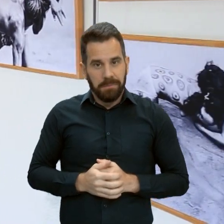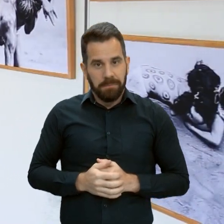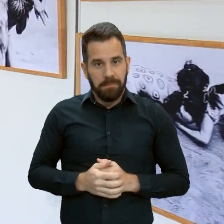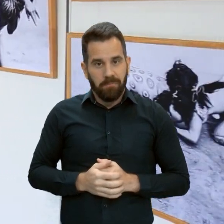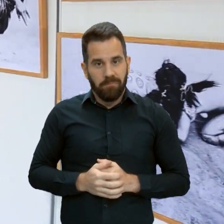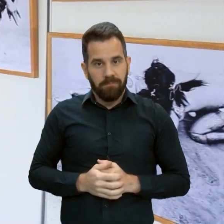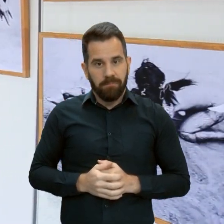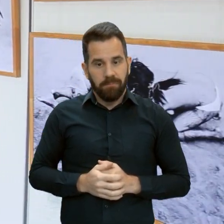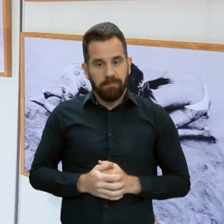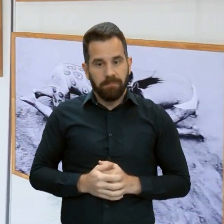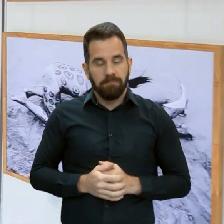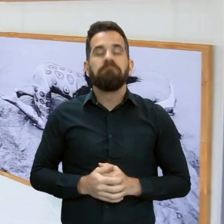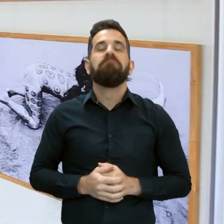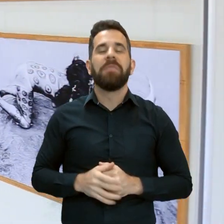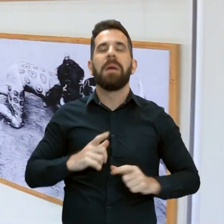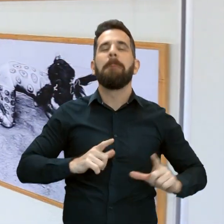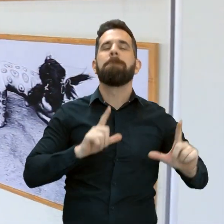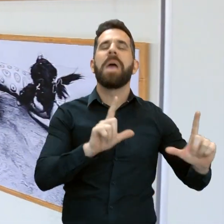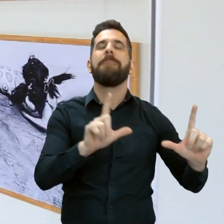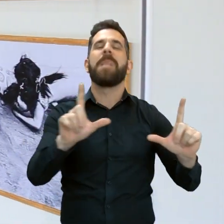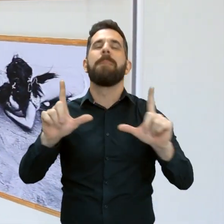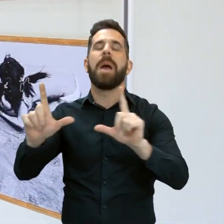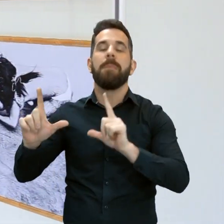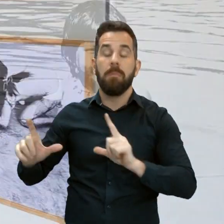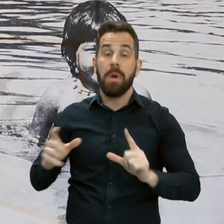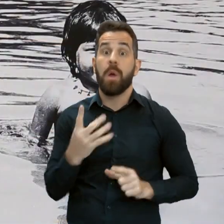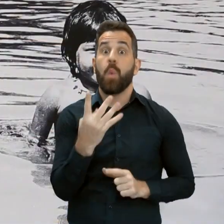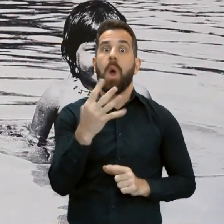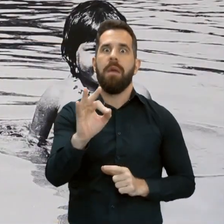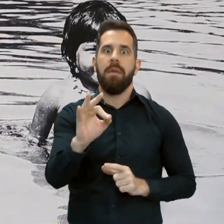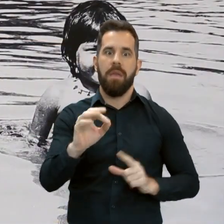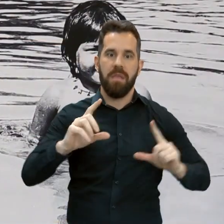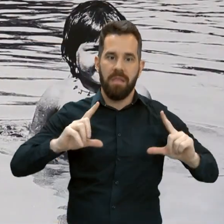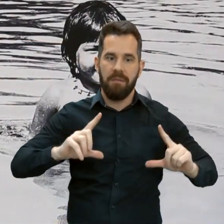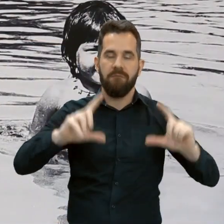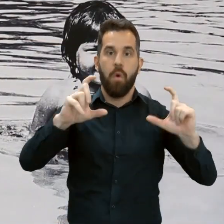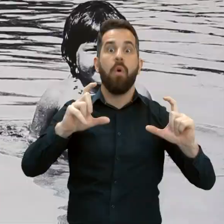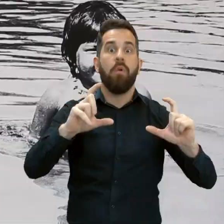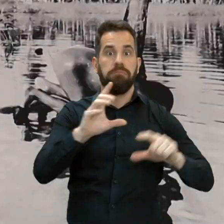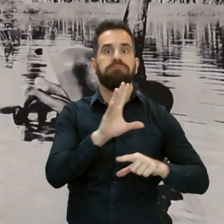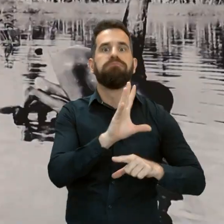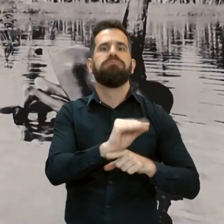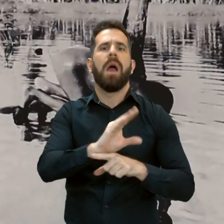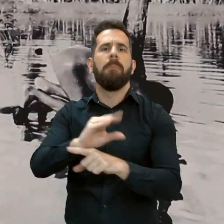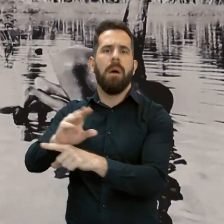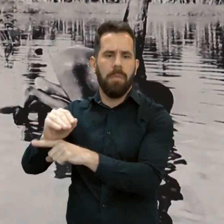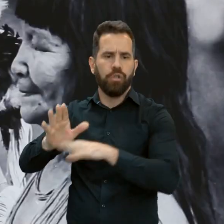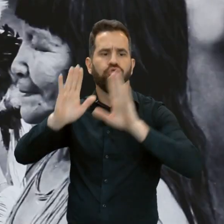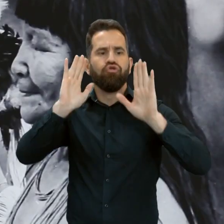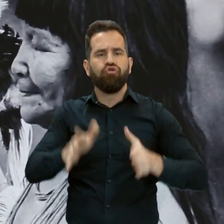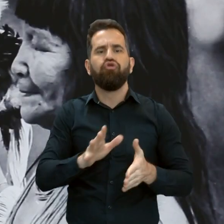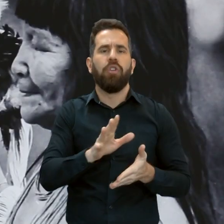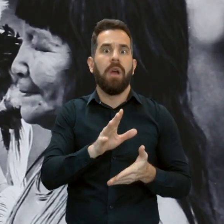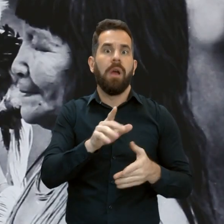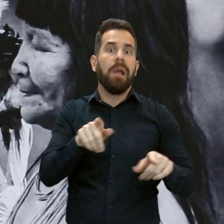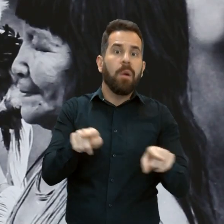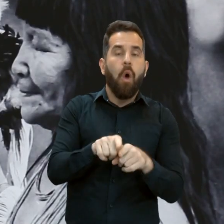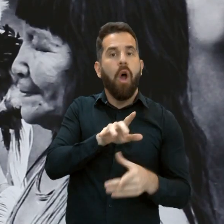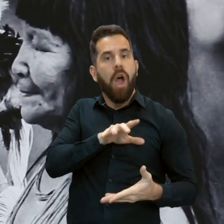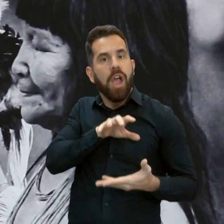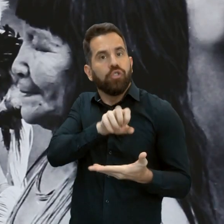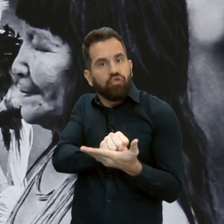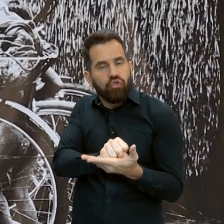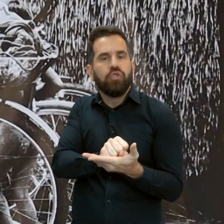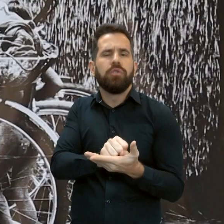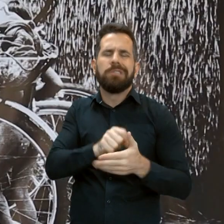A exposição é composta por 40 fotografias que registram diferentes etnias indígenas presentes no Alto